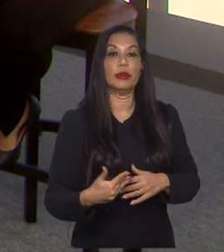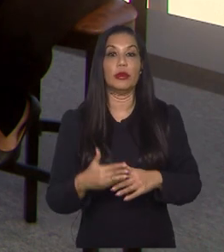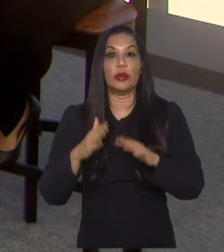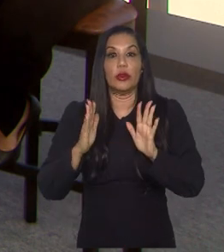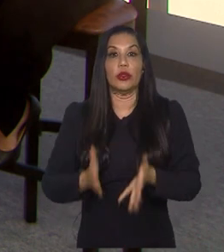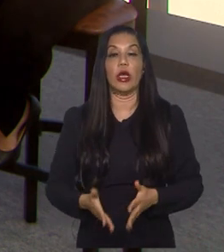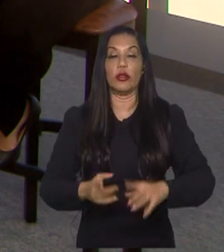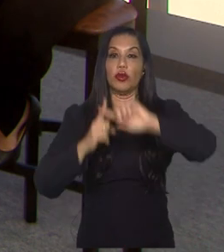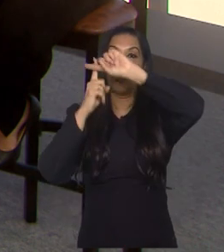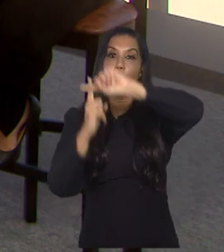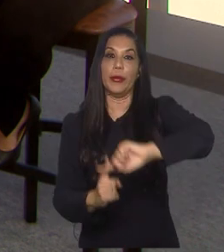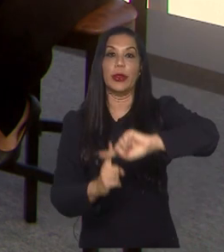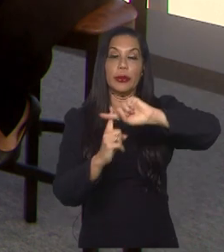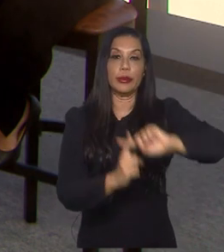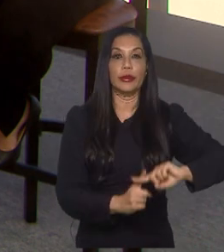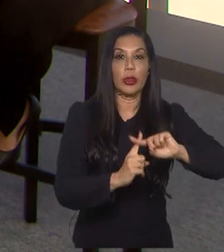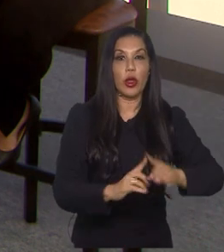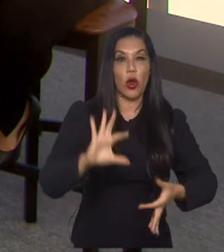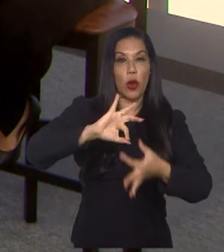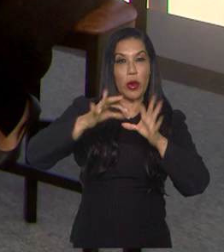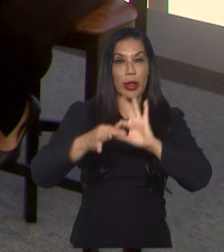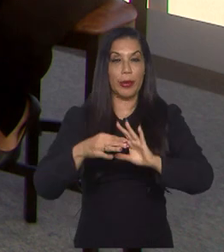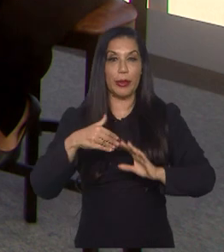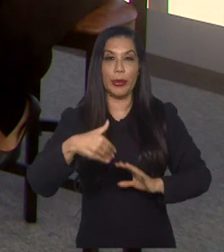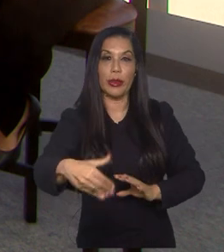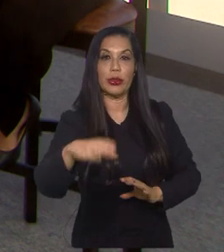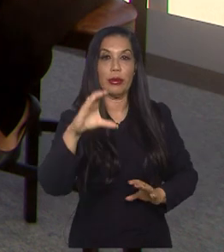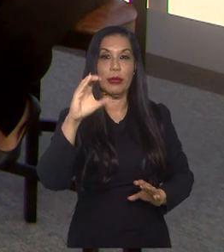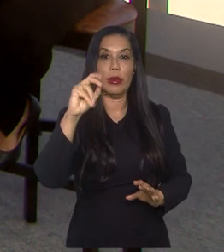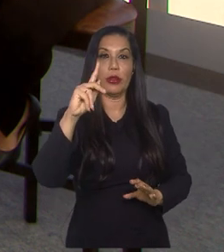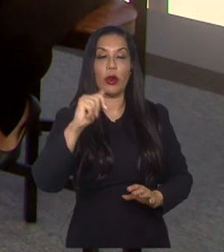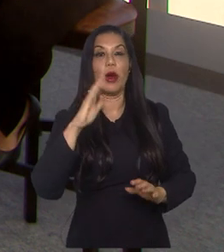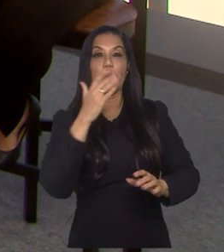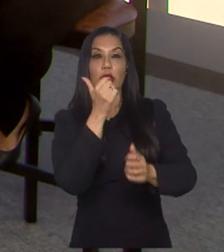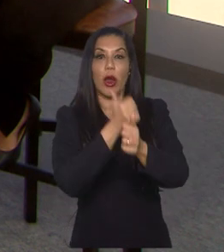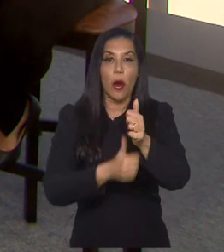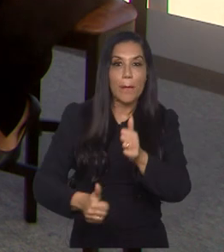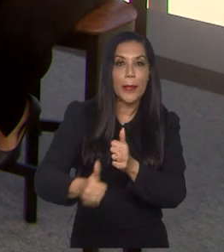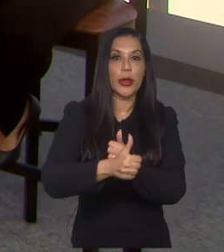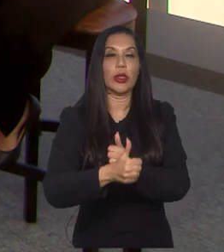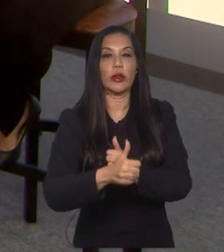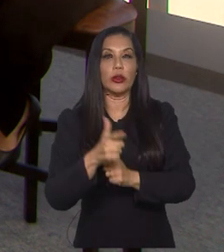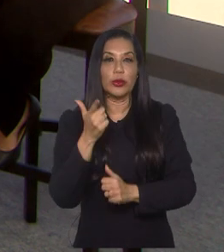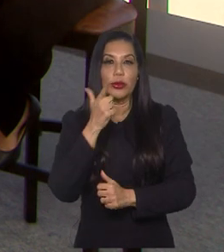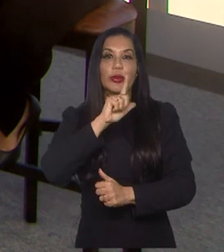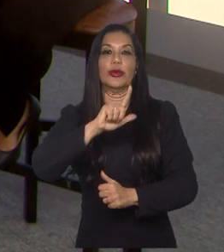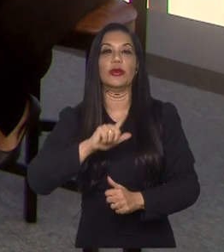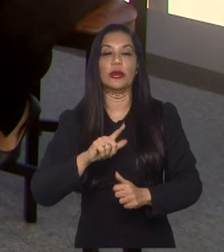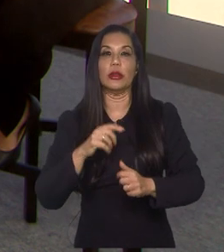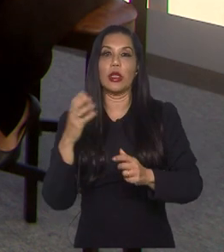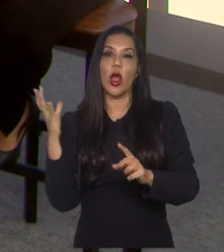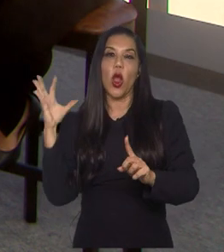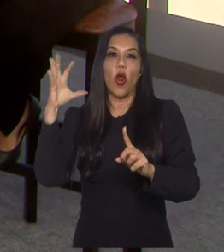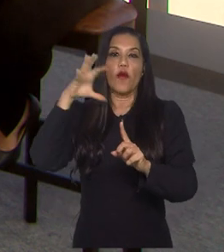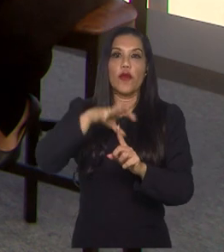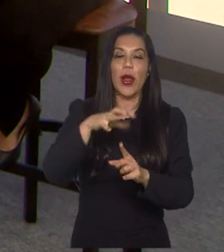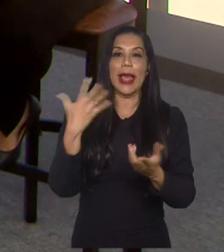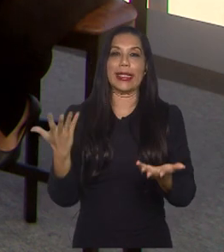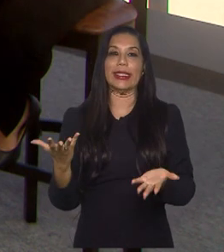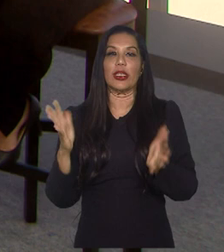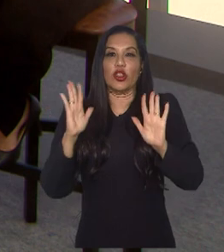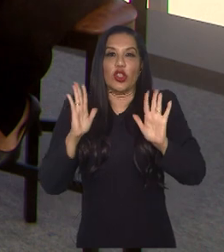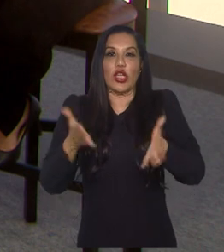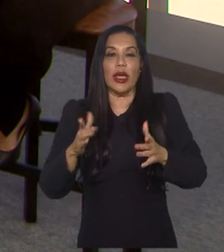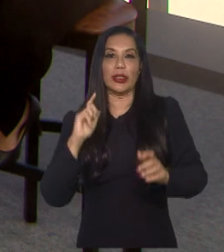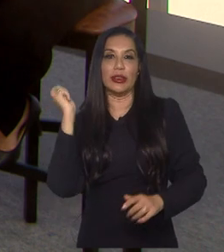grandes competições, Próxima Olimpíada, próxima Copa, já ganhando um protagonismo e já ganhando influência nessa seleção. A gente pode